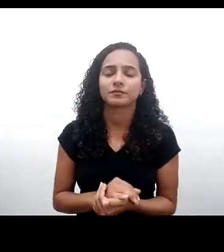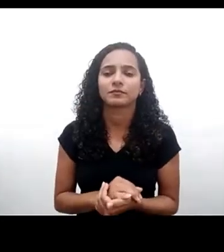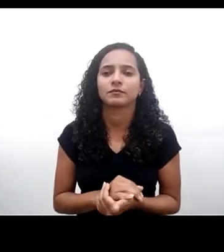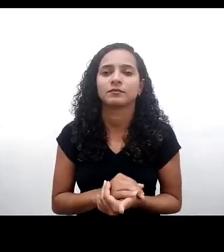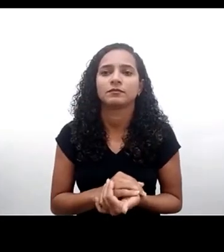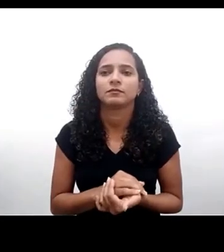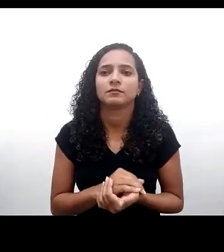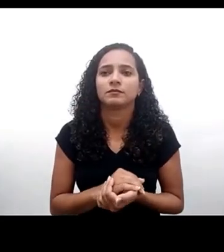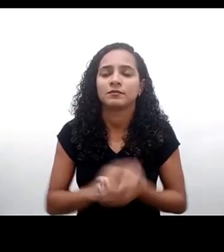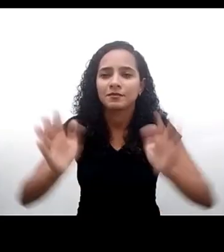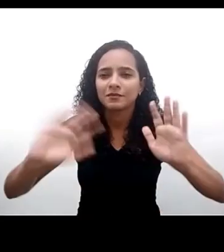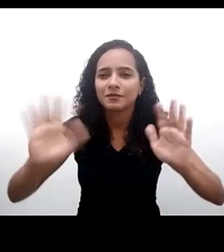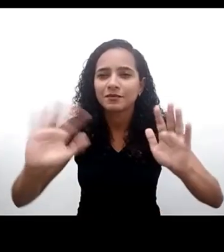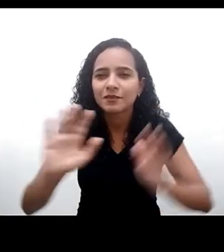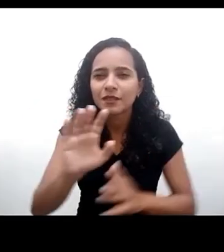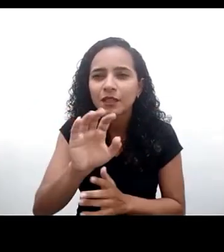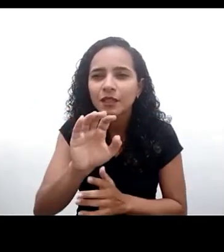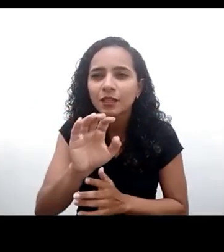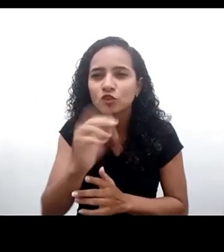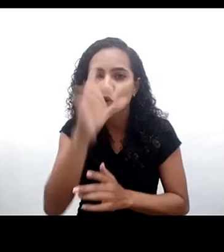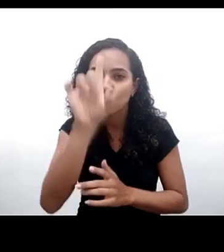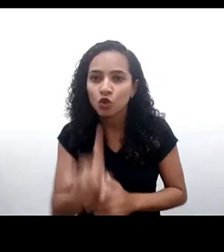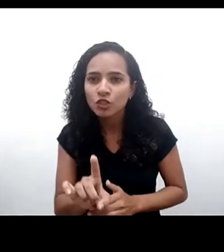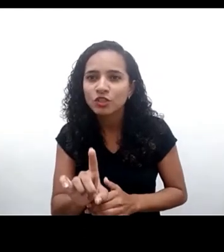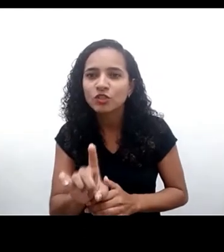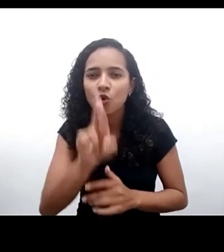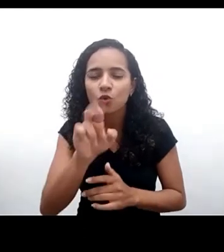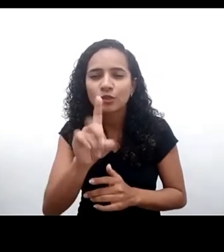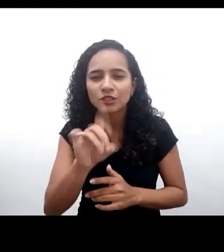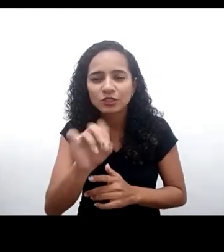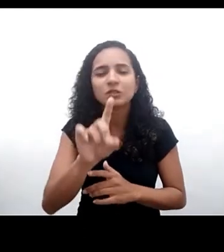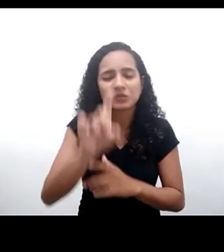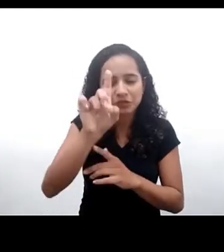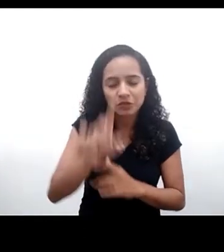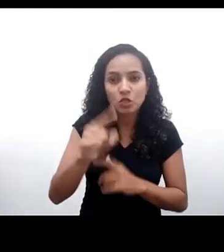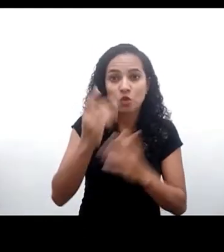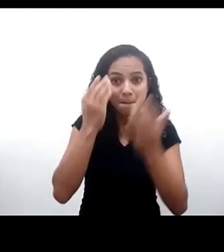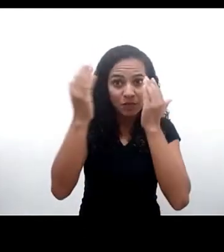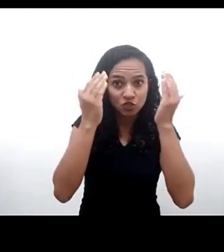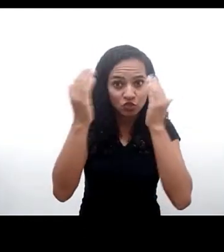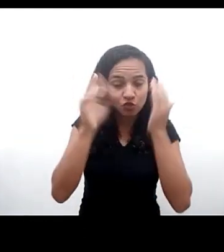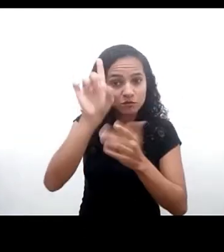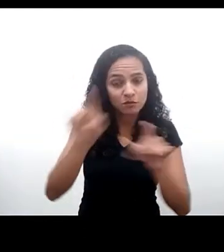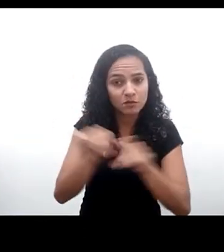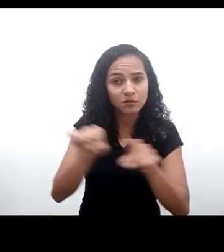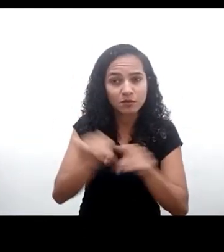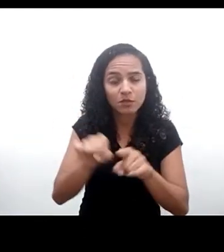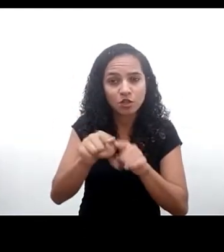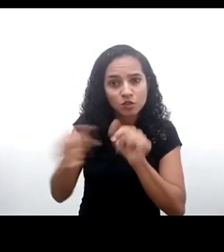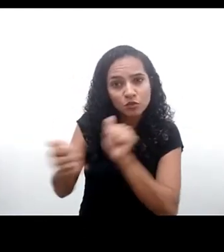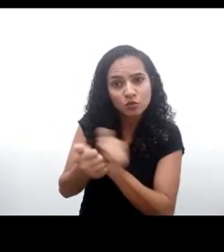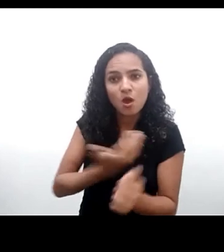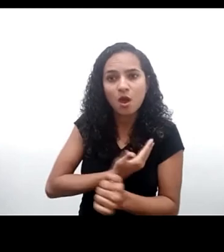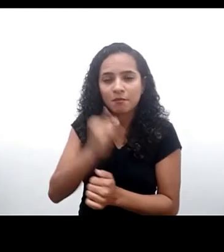Olá, sou Rodrigo Nesmi, diretor de educação na Cifranet Brasil, psicólogo, e junto com os colegas Winston,